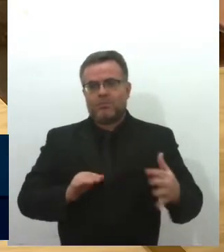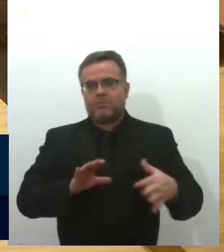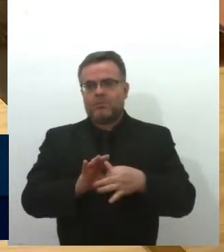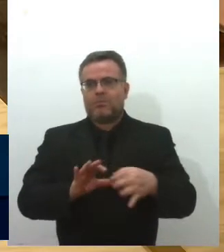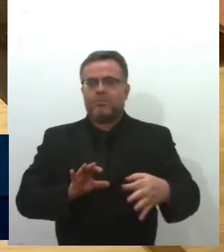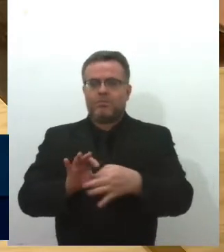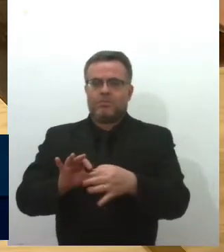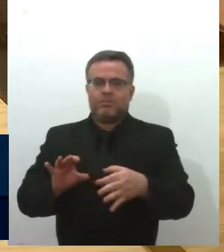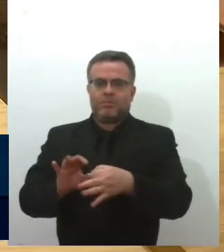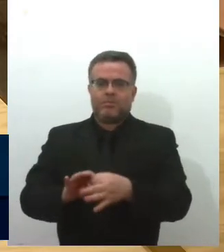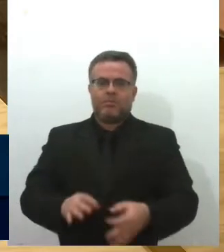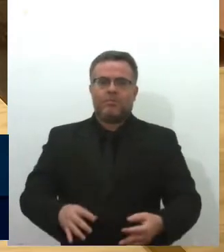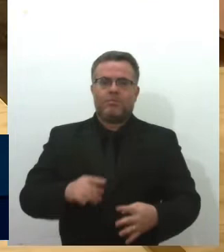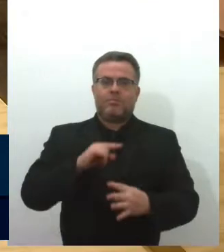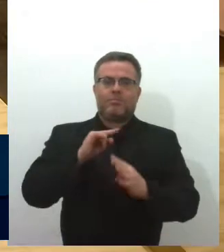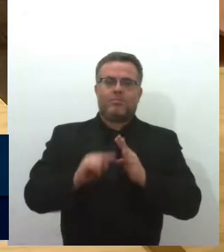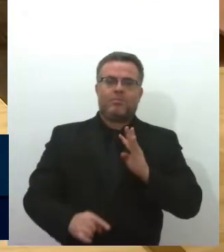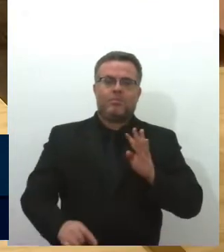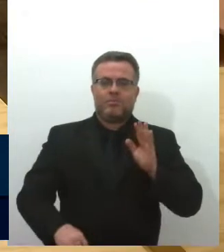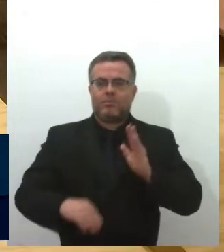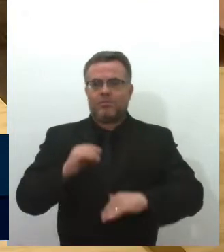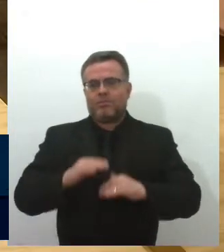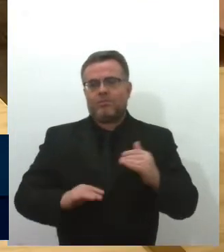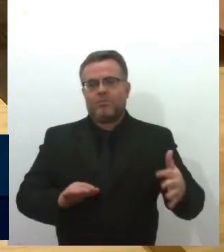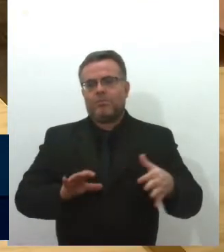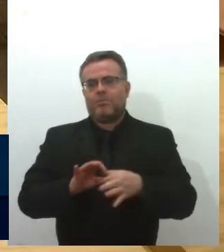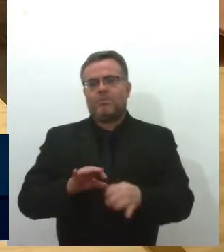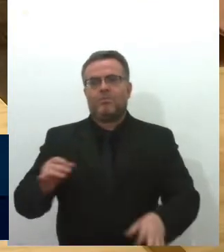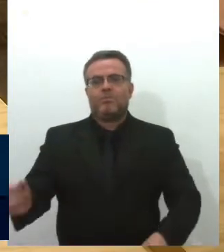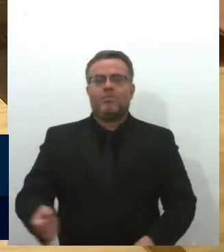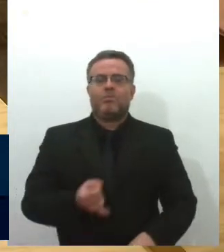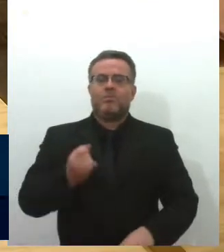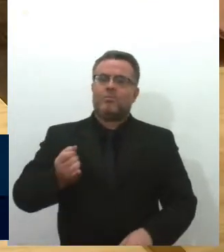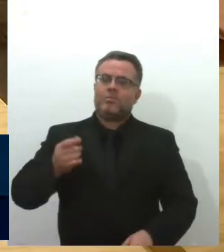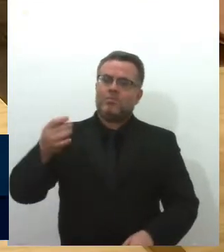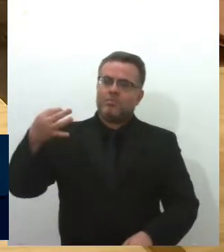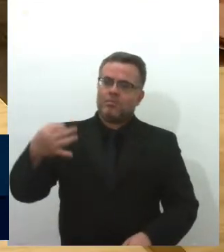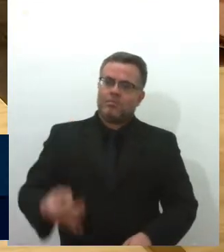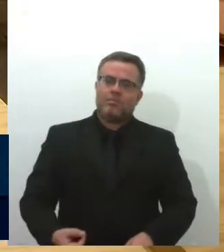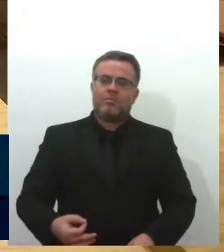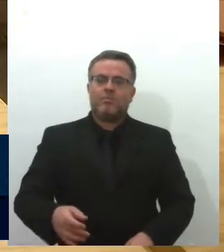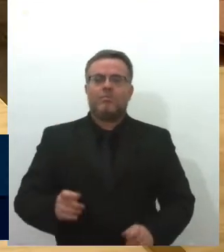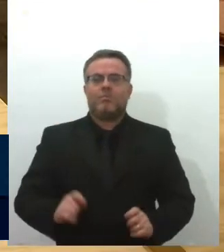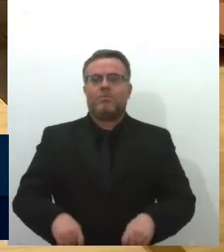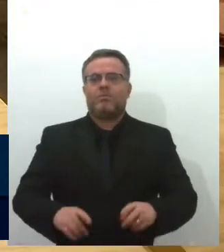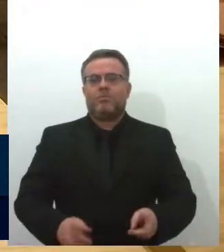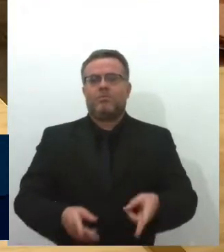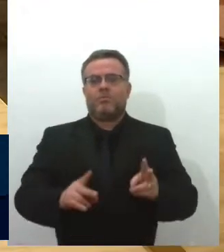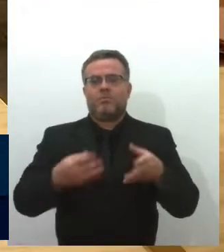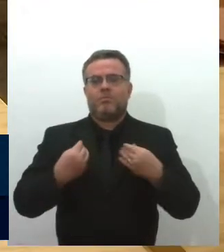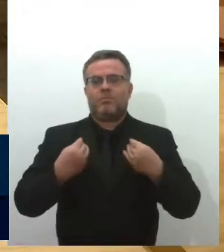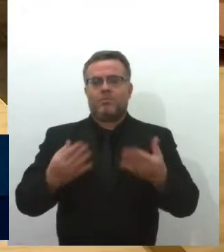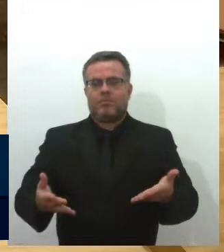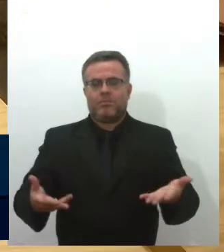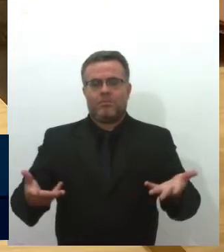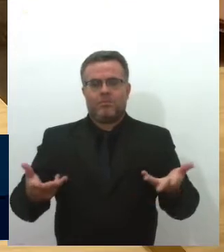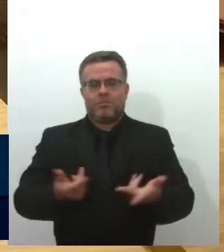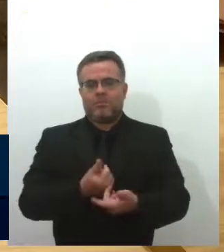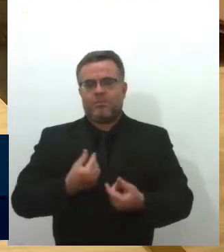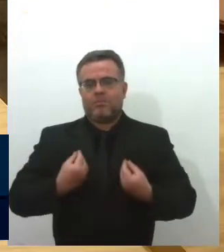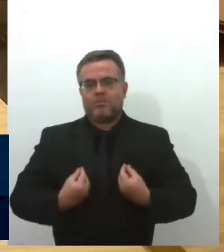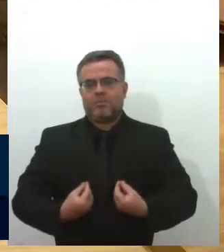quatro especialidades muito importantes que com certeza darão qualidade de vida